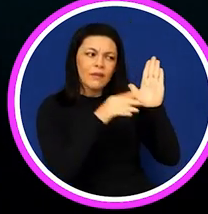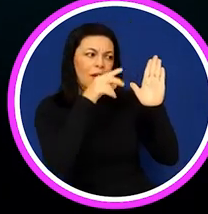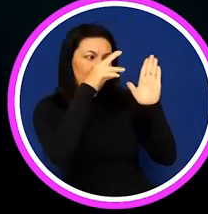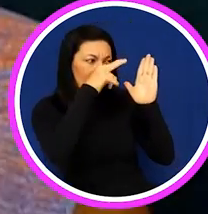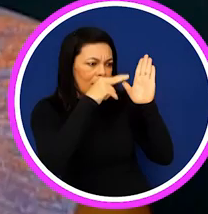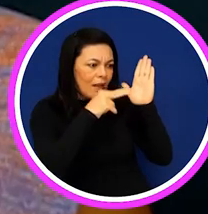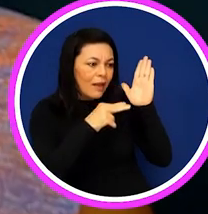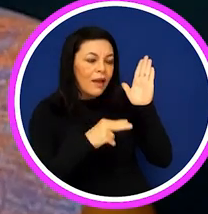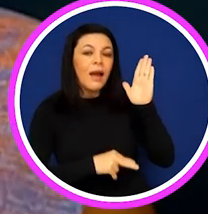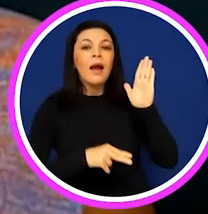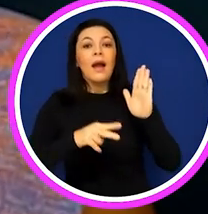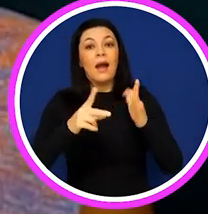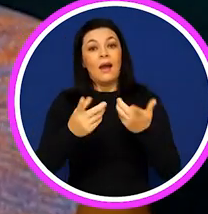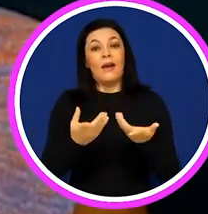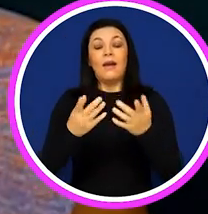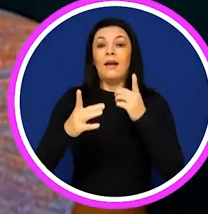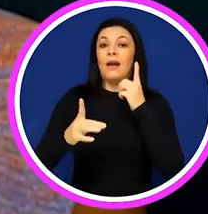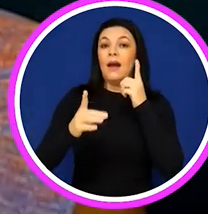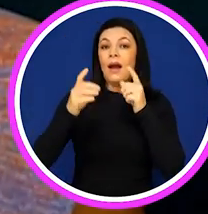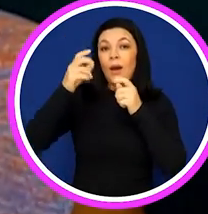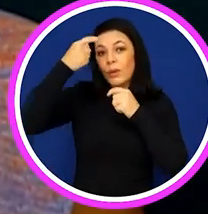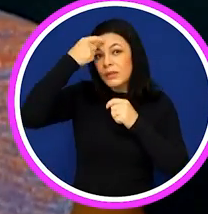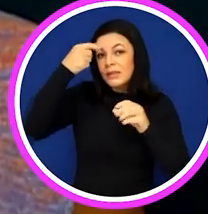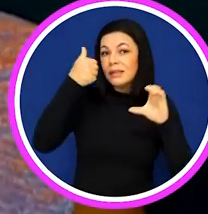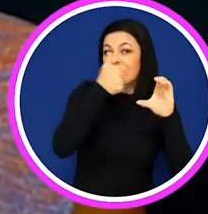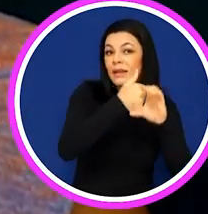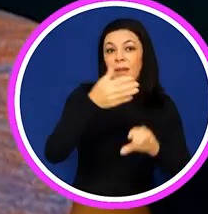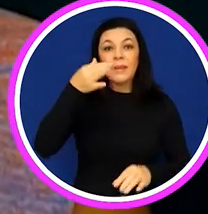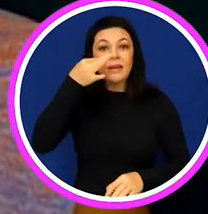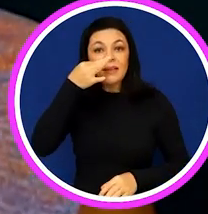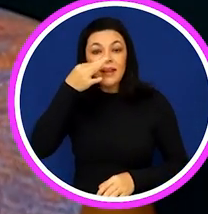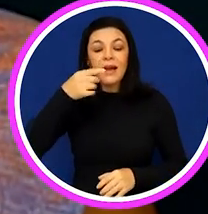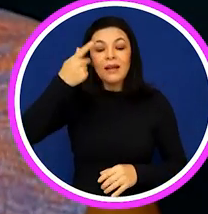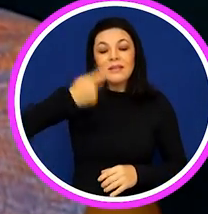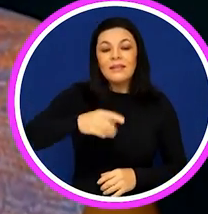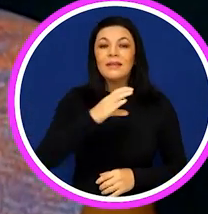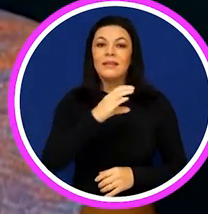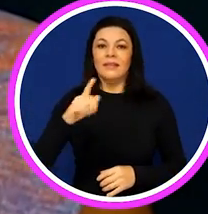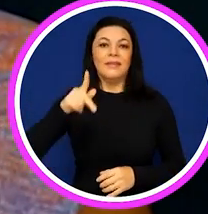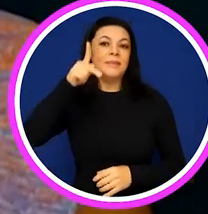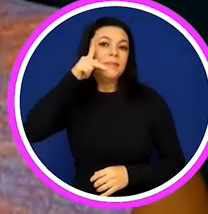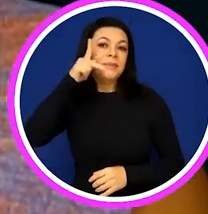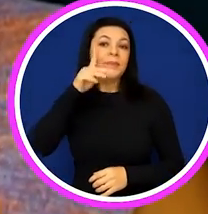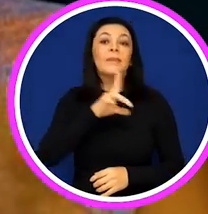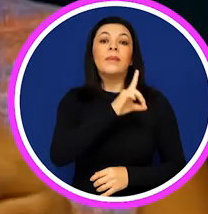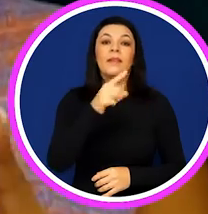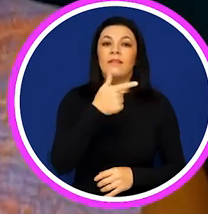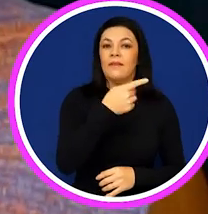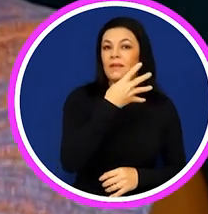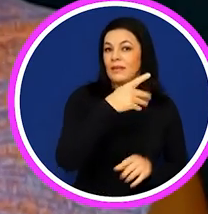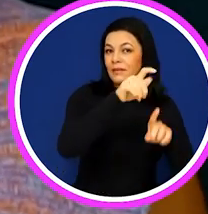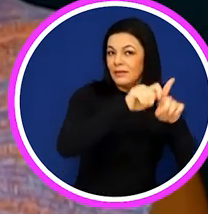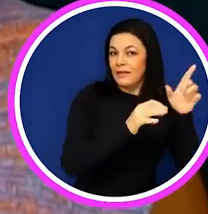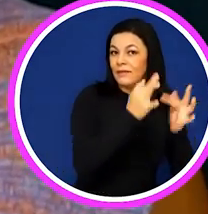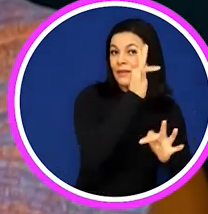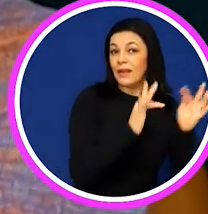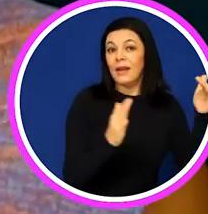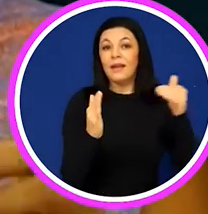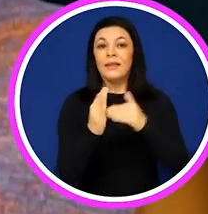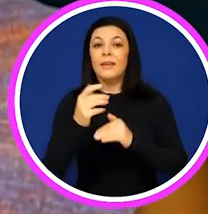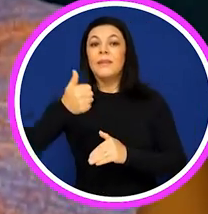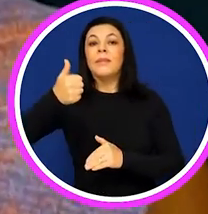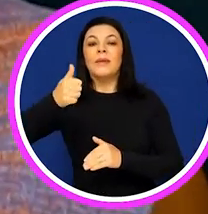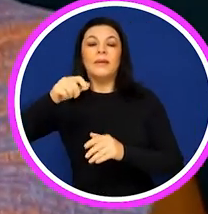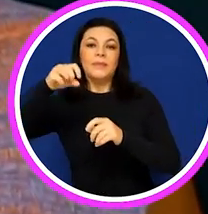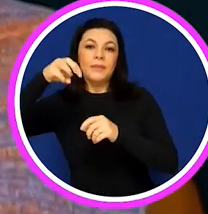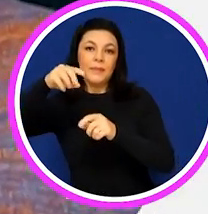programação. O nosso encontro acontecerá presencialmente em Campina Grande, na Paraíba, dos dias 24 de fevereiro